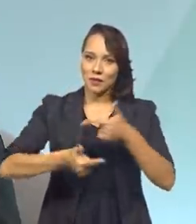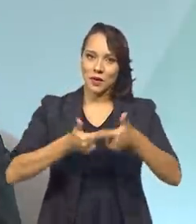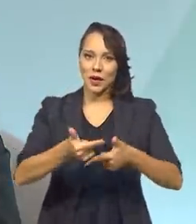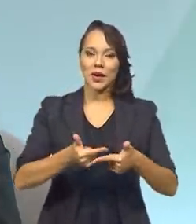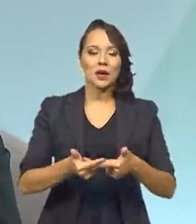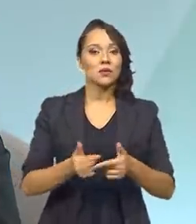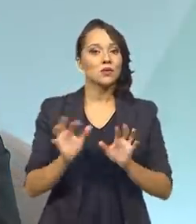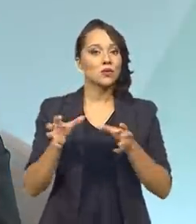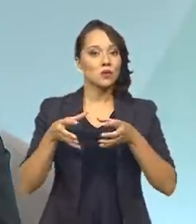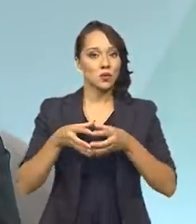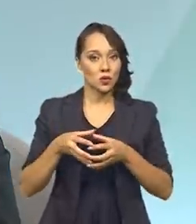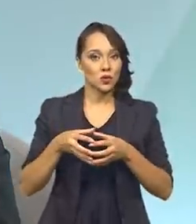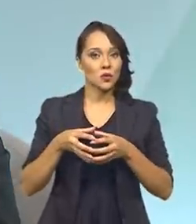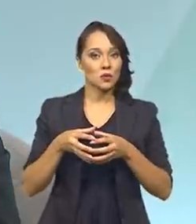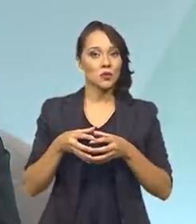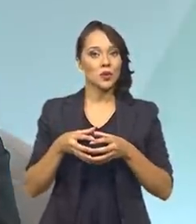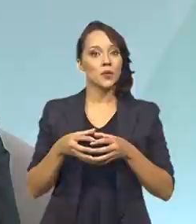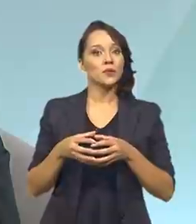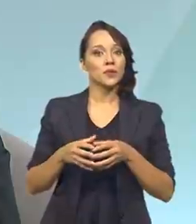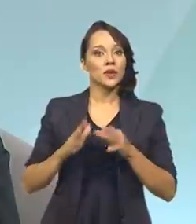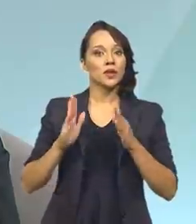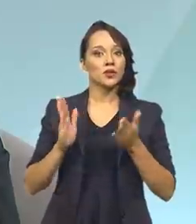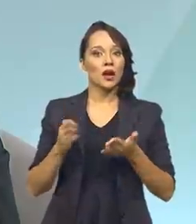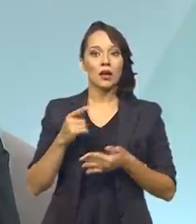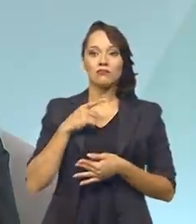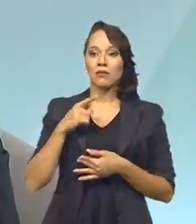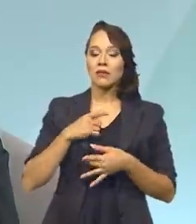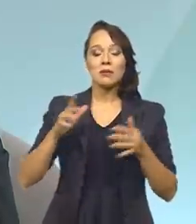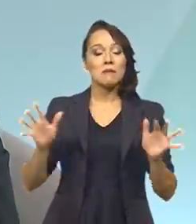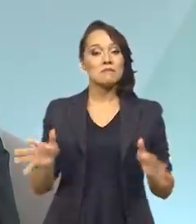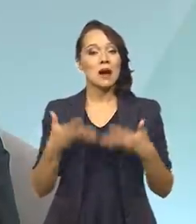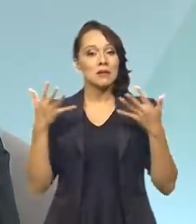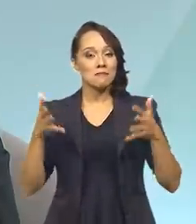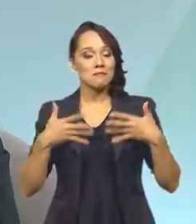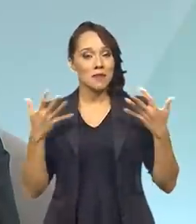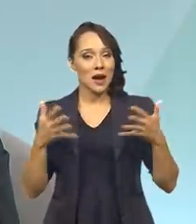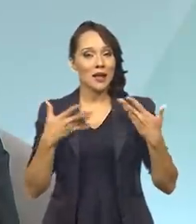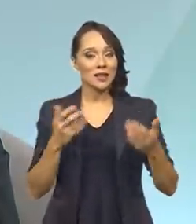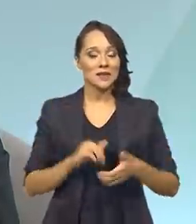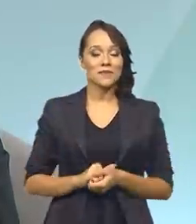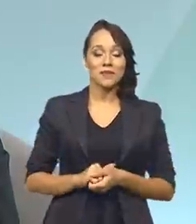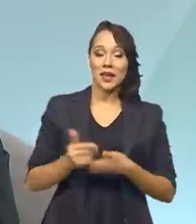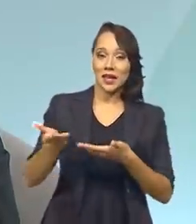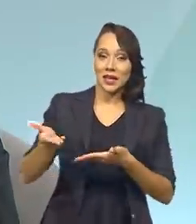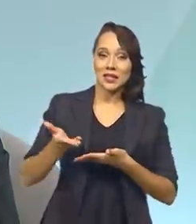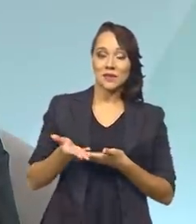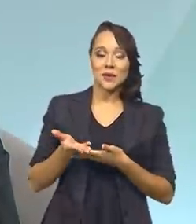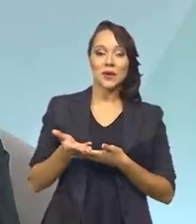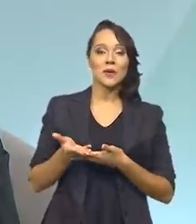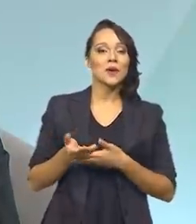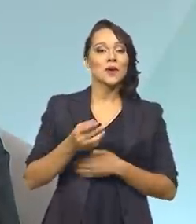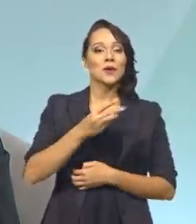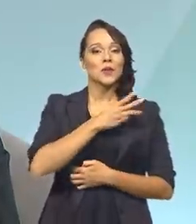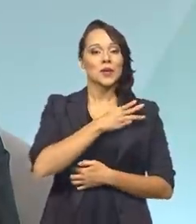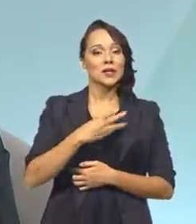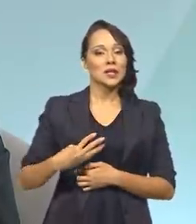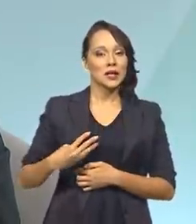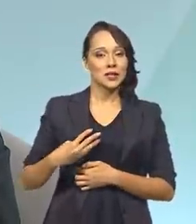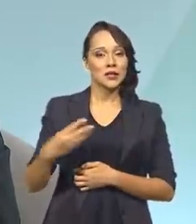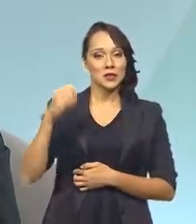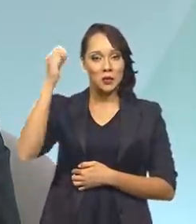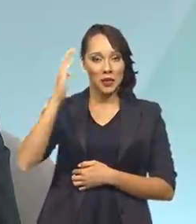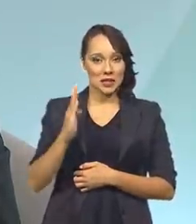diria, de uma equipe que está extremamente motivada e que recebeu a missão do presidente da República